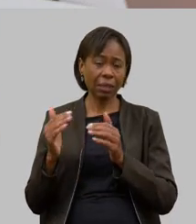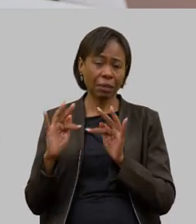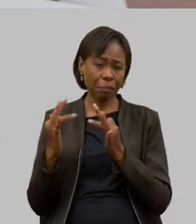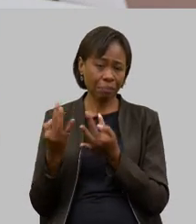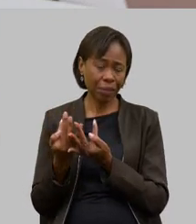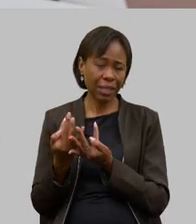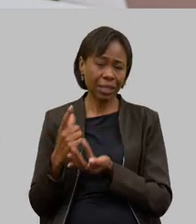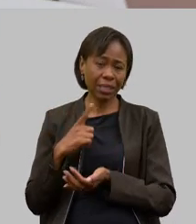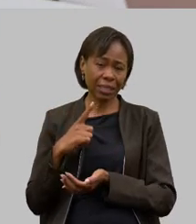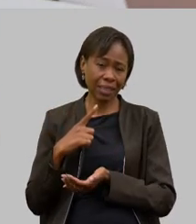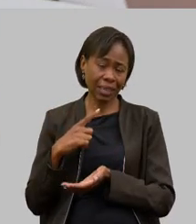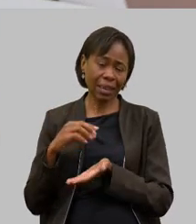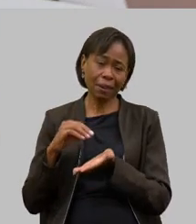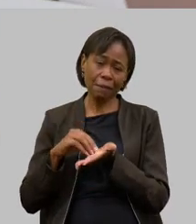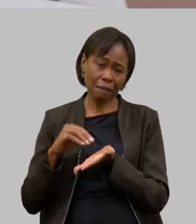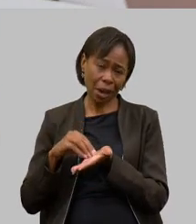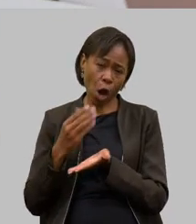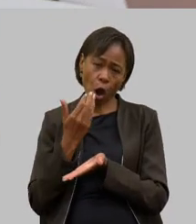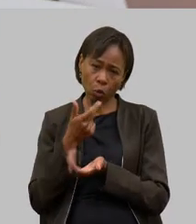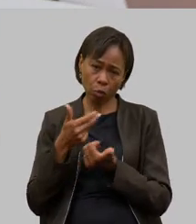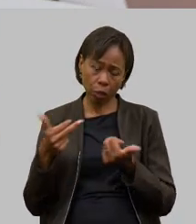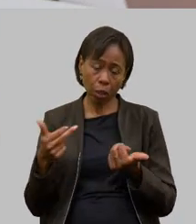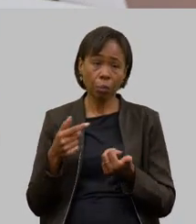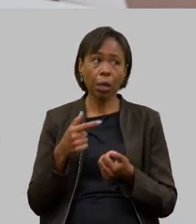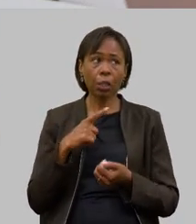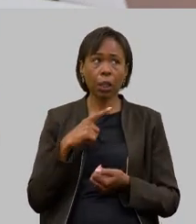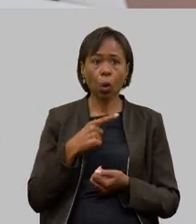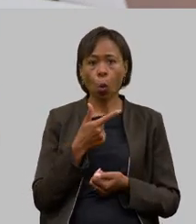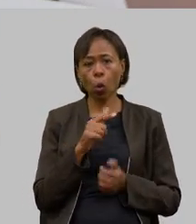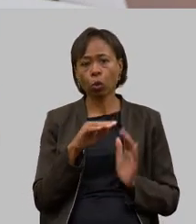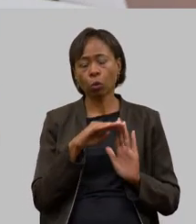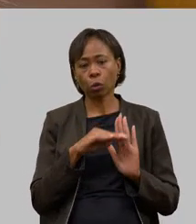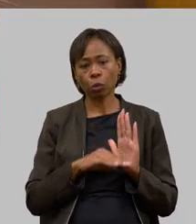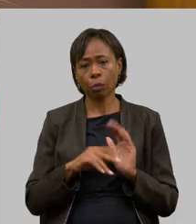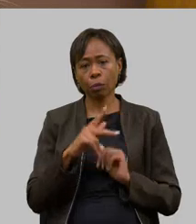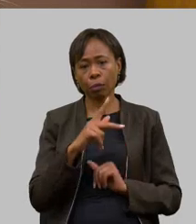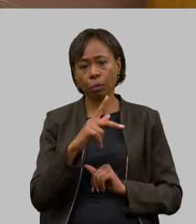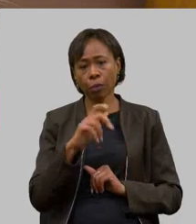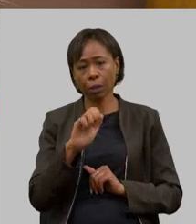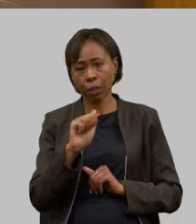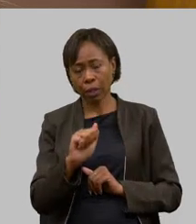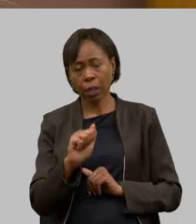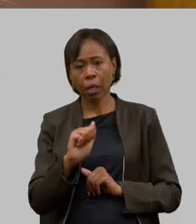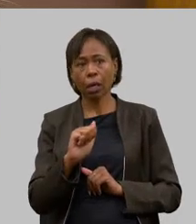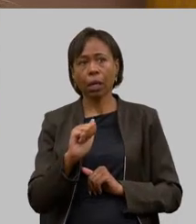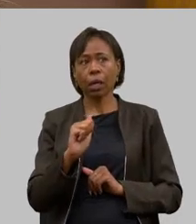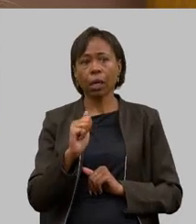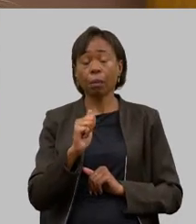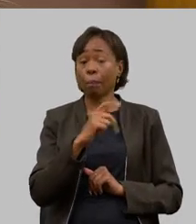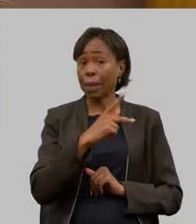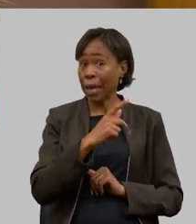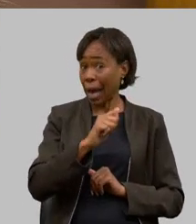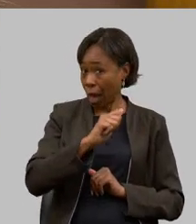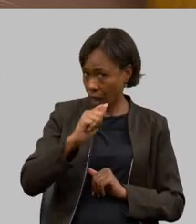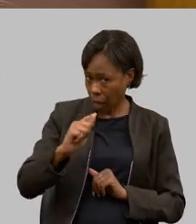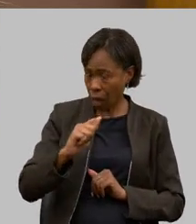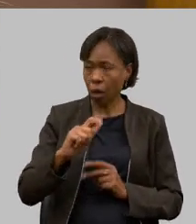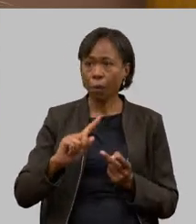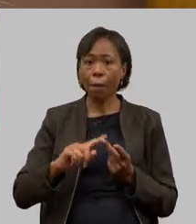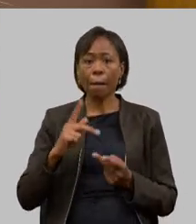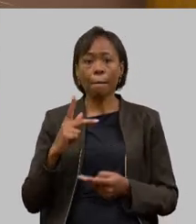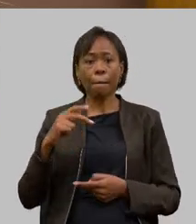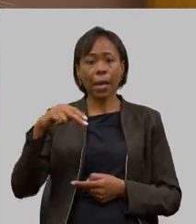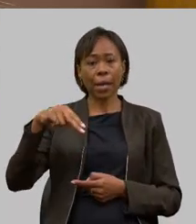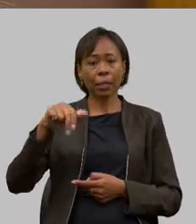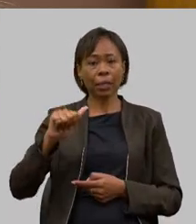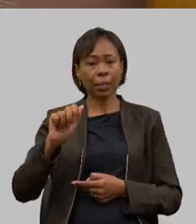alimentar mas nós temos alguns programas como também o PAA que nós estamos inserindo o leite no PAA o PNAE na merenda escolar